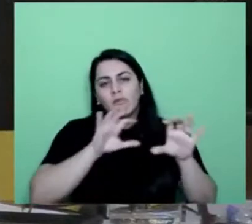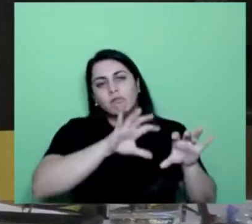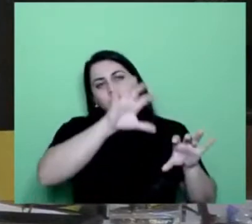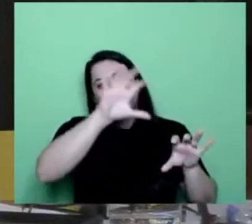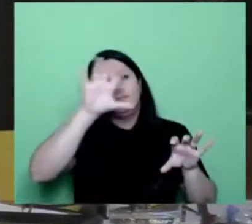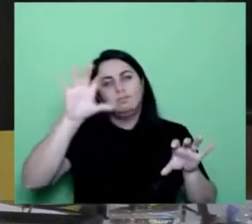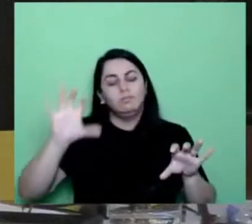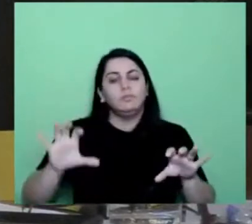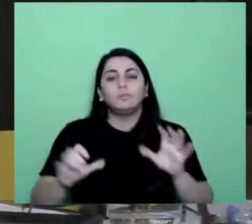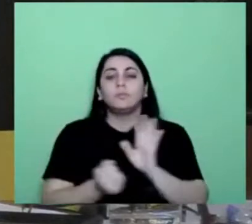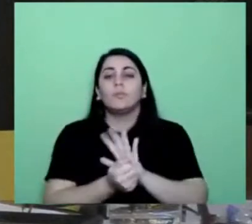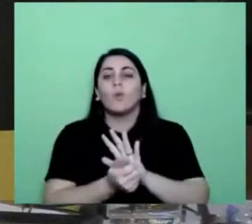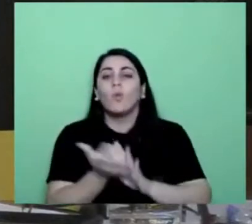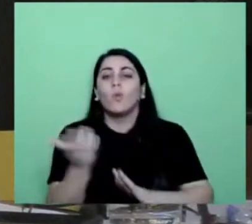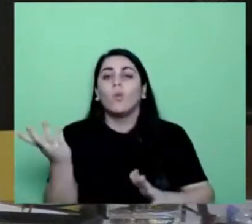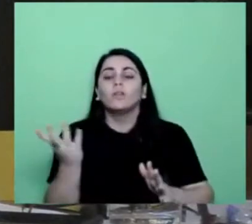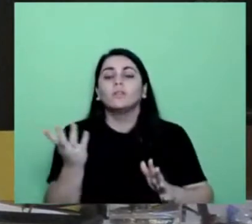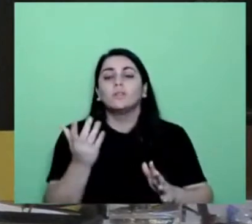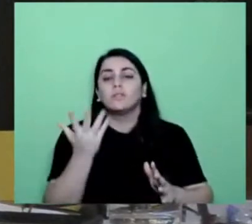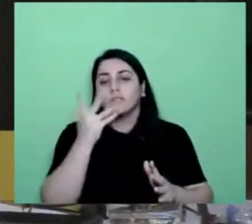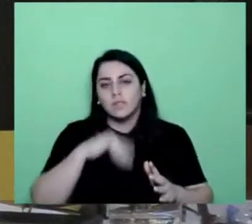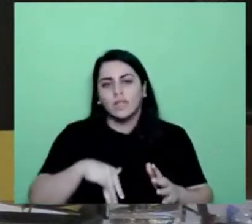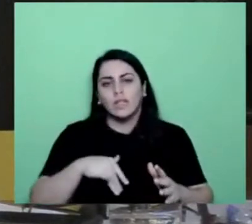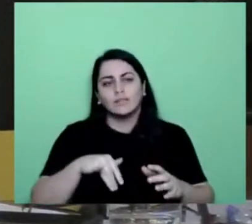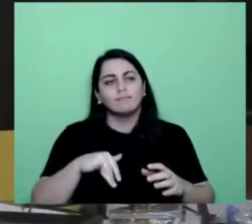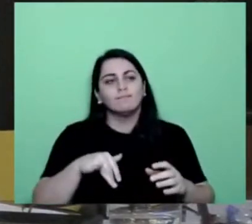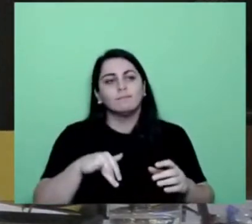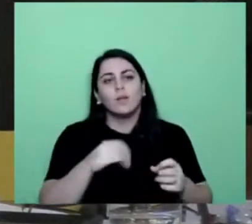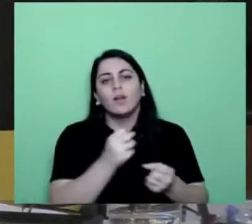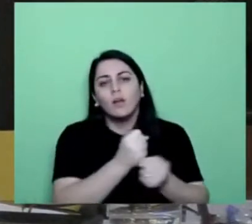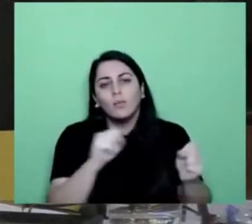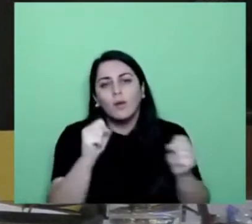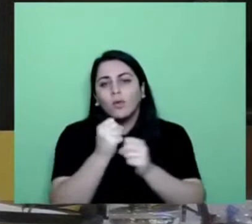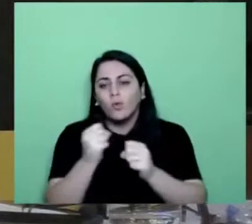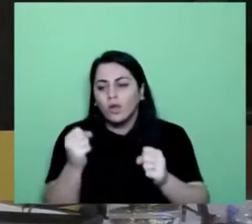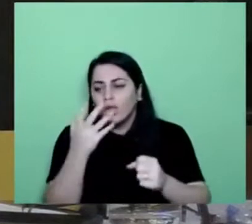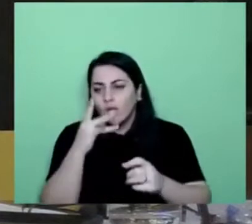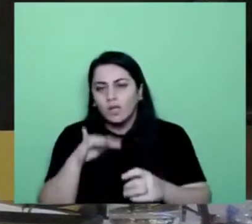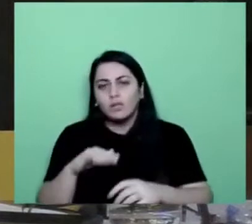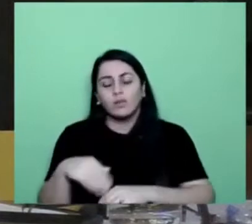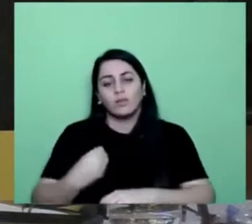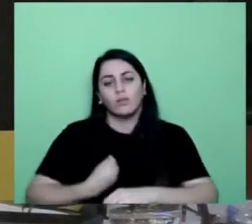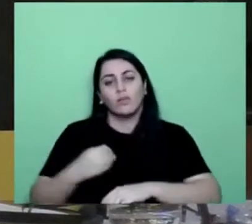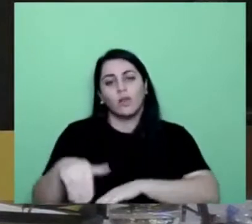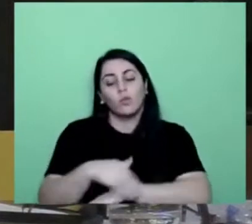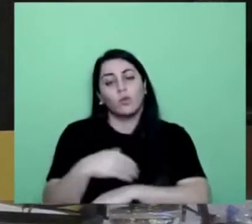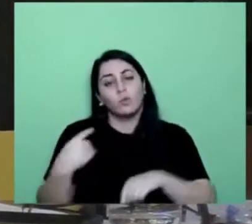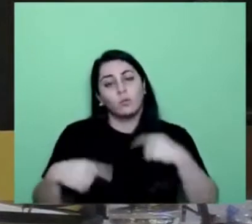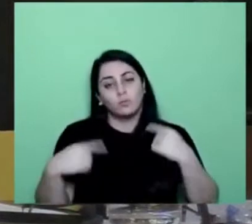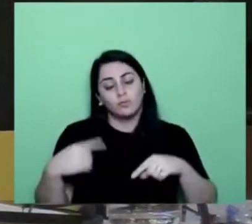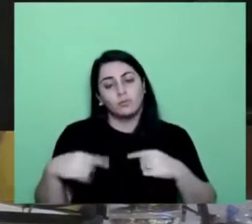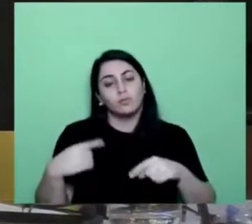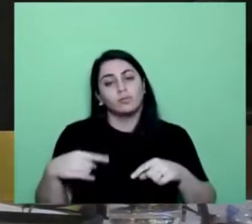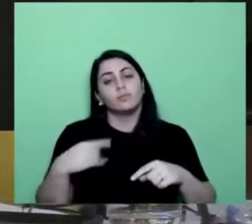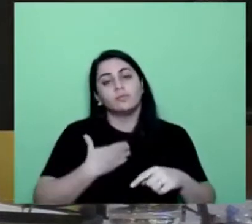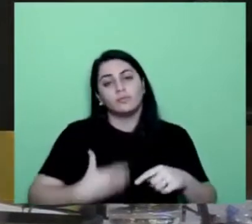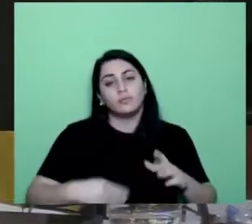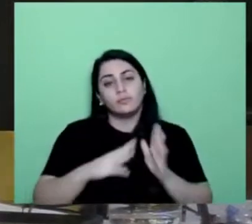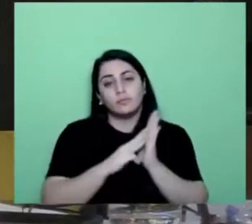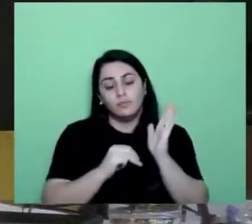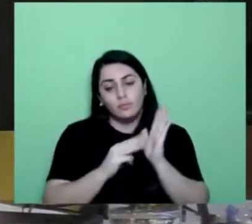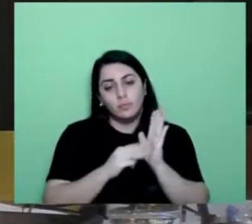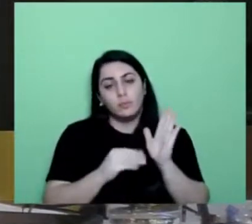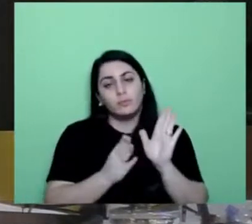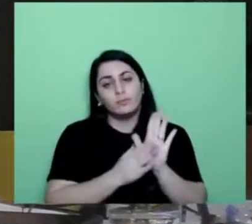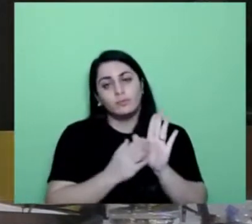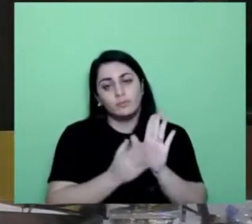de crianças DE na rua. Então, ele tem uma metodologia que é proposta de política pública. Ele inicia com uma proposta